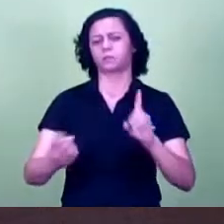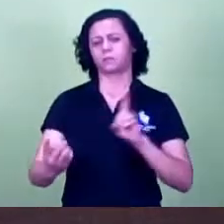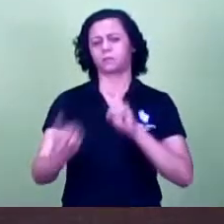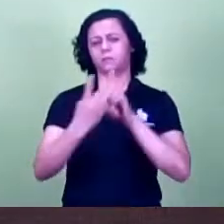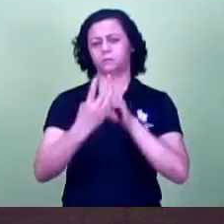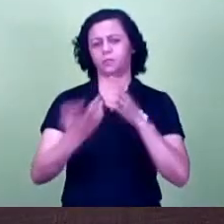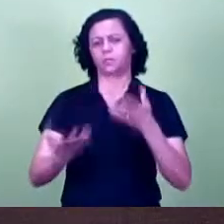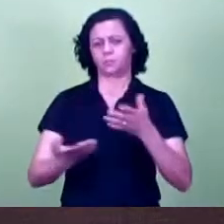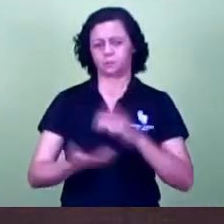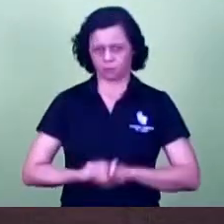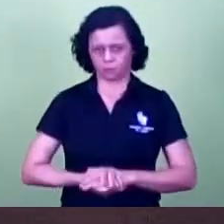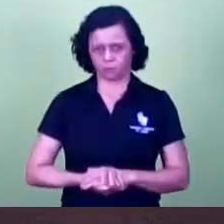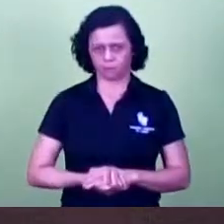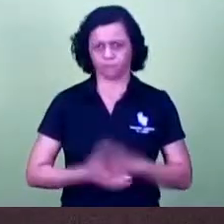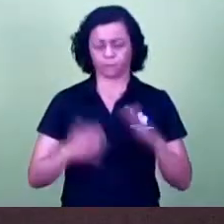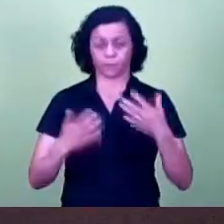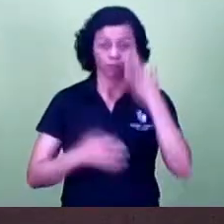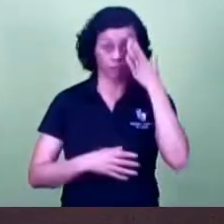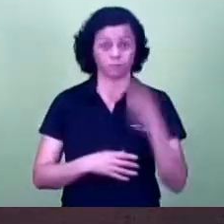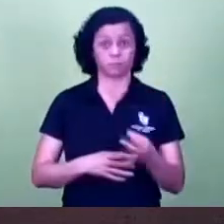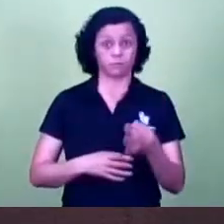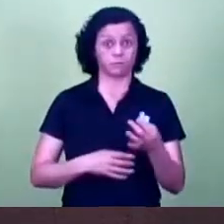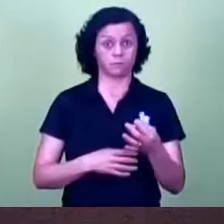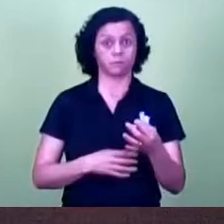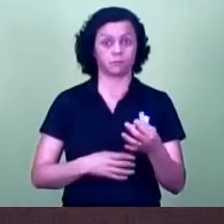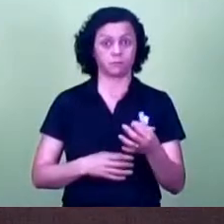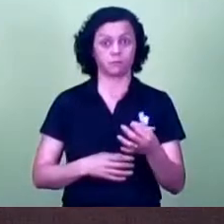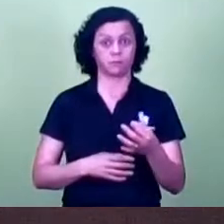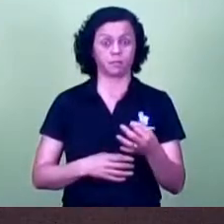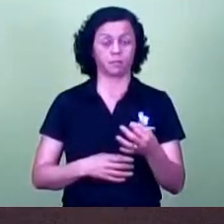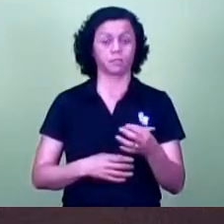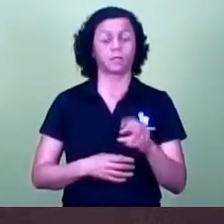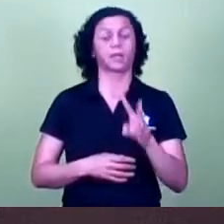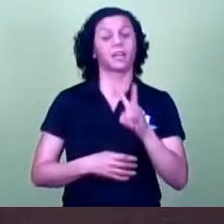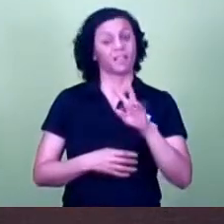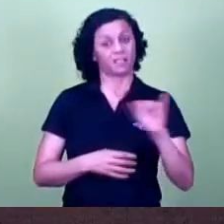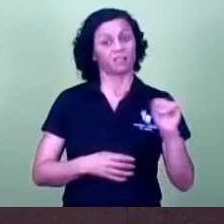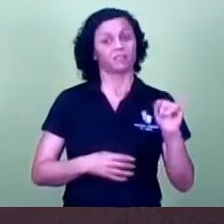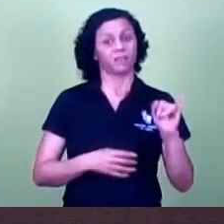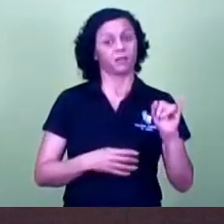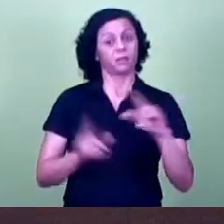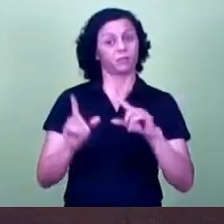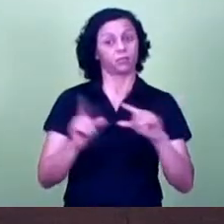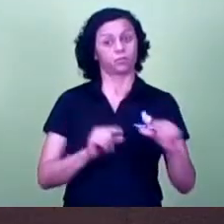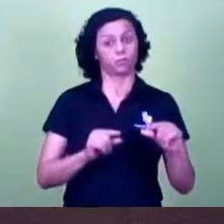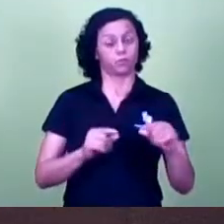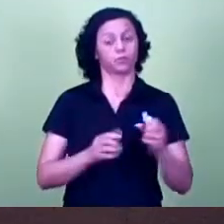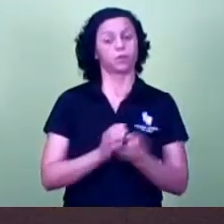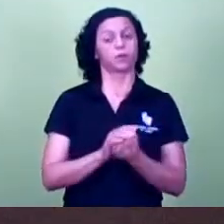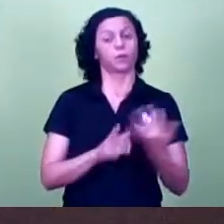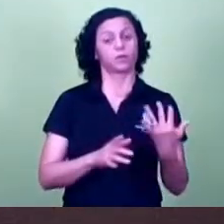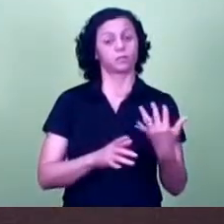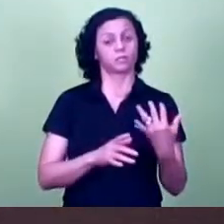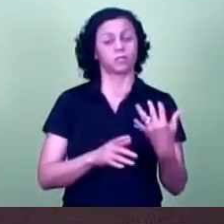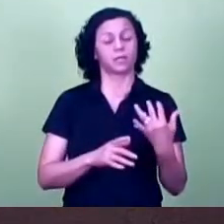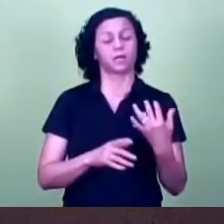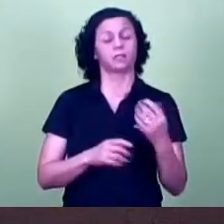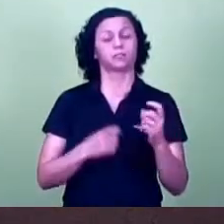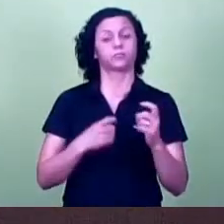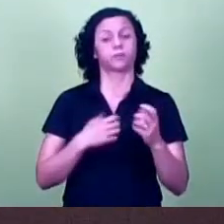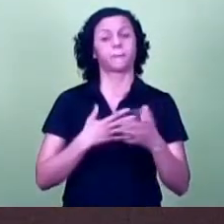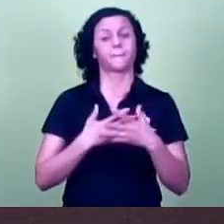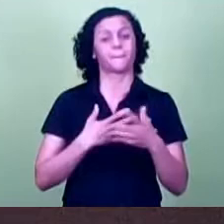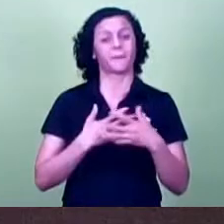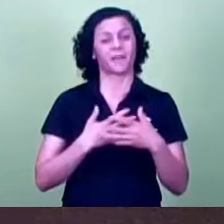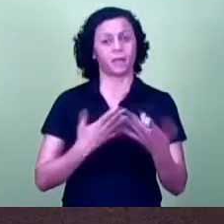e eu tenho certeza que nisso aí vai cair o corpo clínico dos médicos, se hoje a UPA tem 50 médicos, vai ser gerenciada